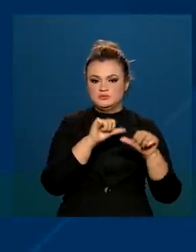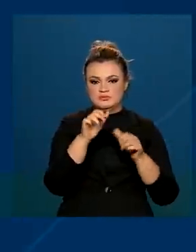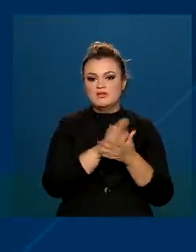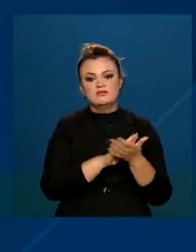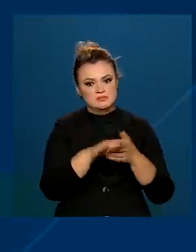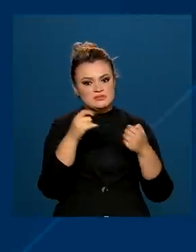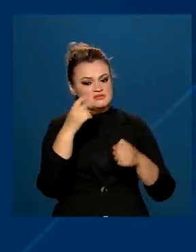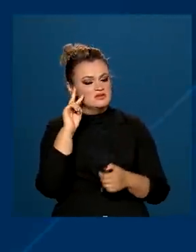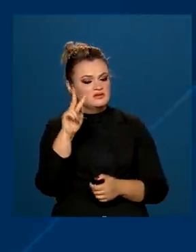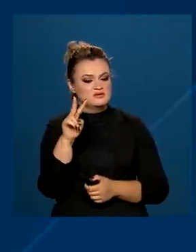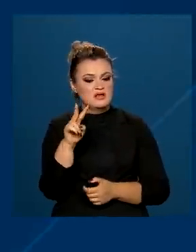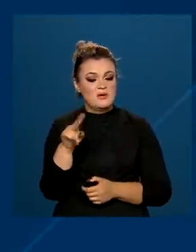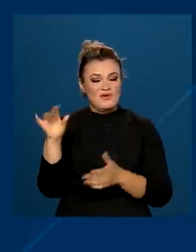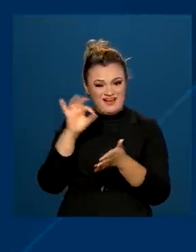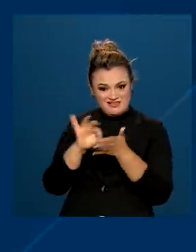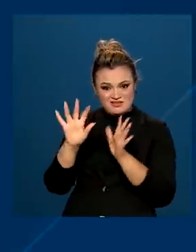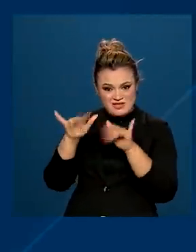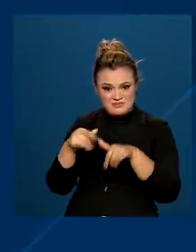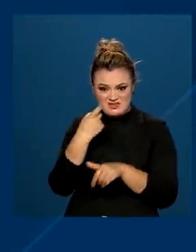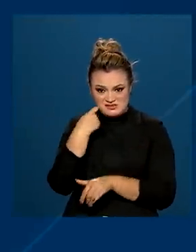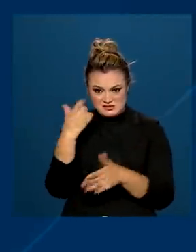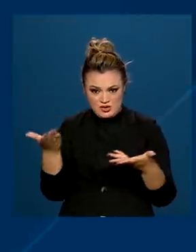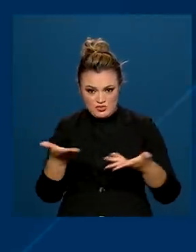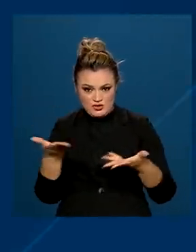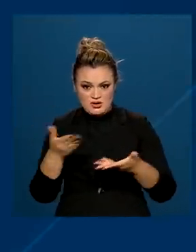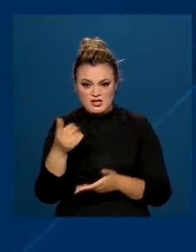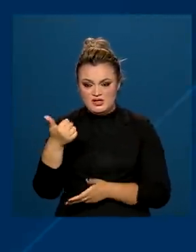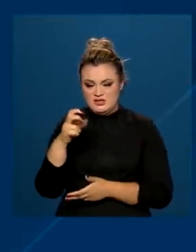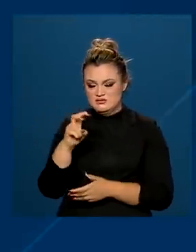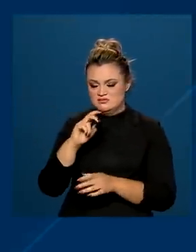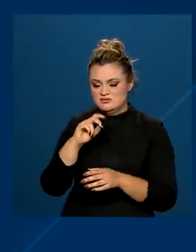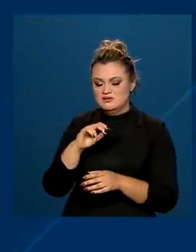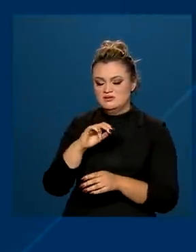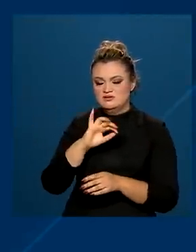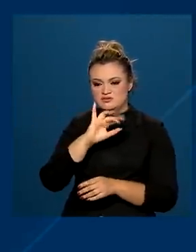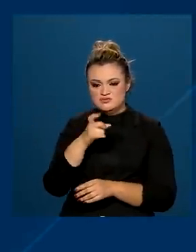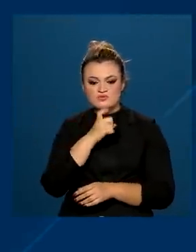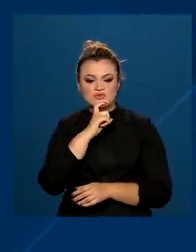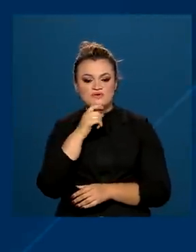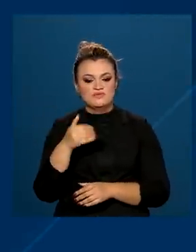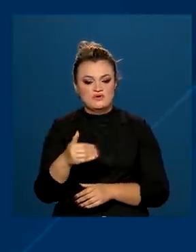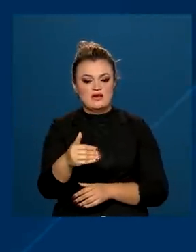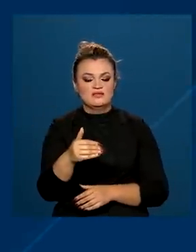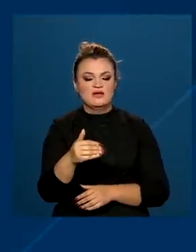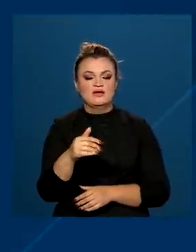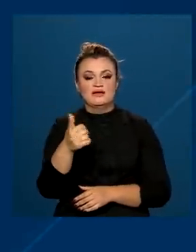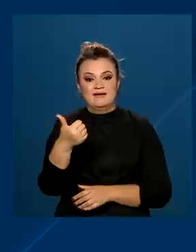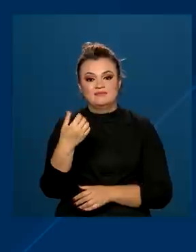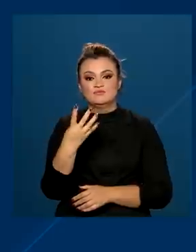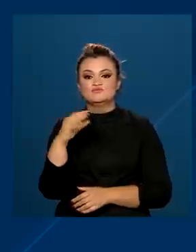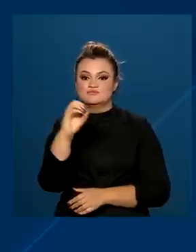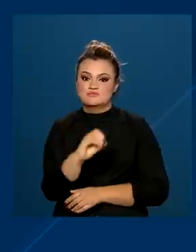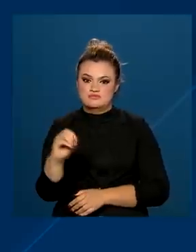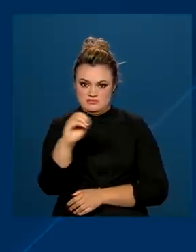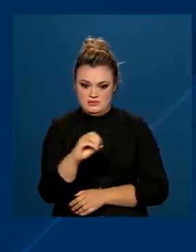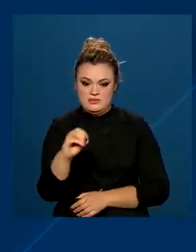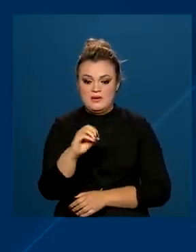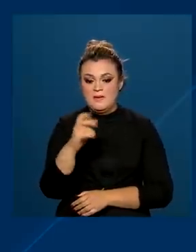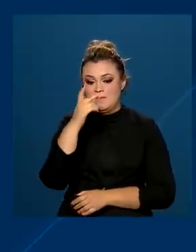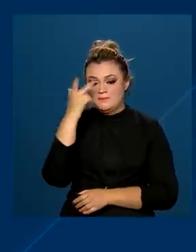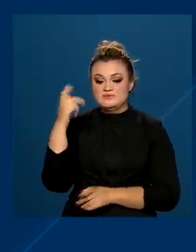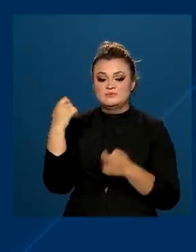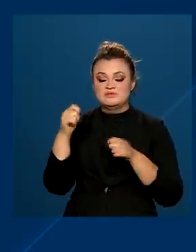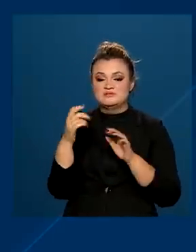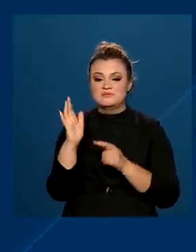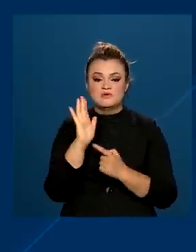revisão cadastral, que terminaria nesta sexta-feira, 15 de julho, foi prorrogado para 14 de outubro. Os beneficiários